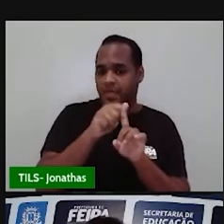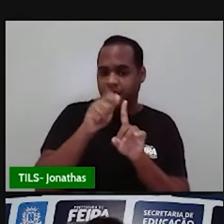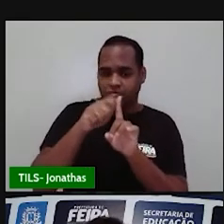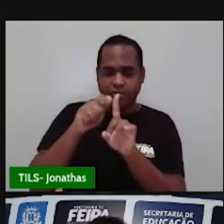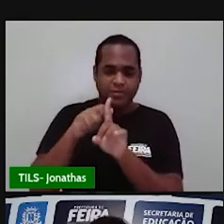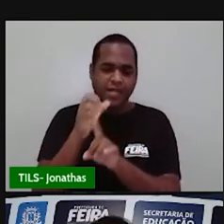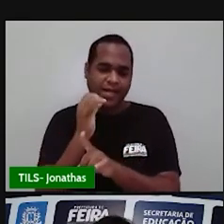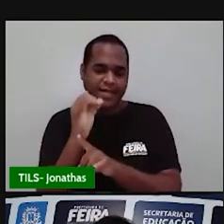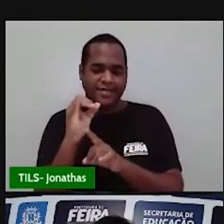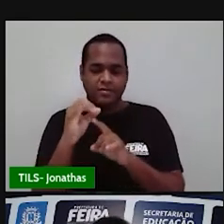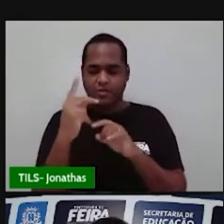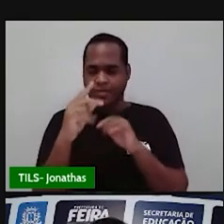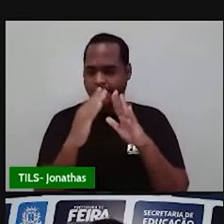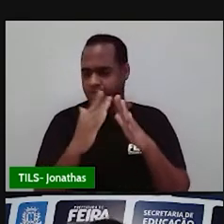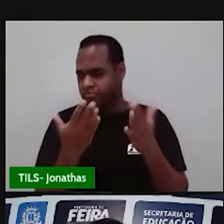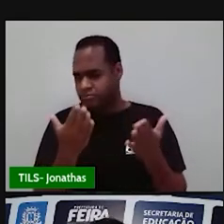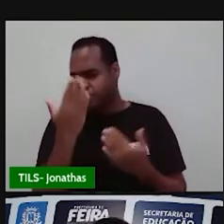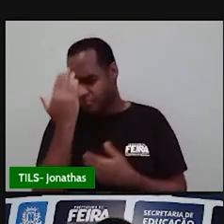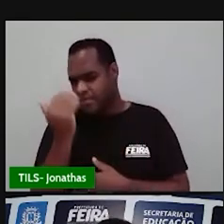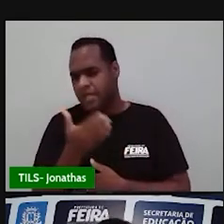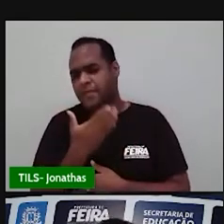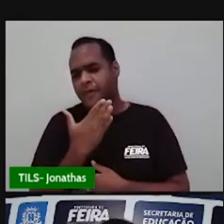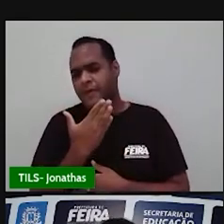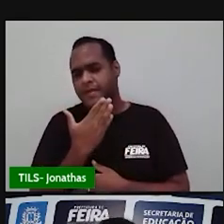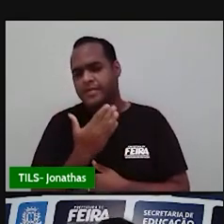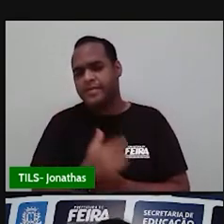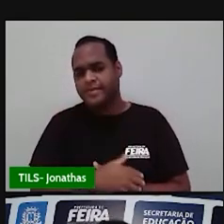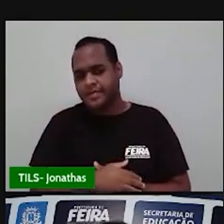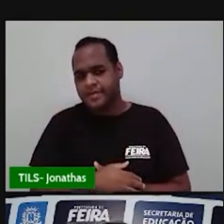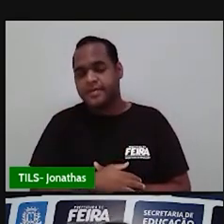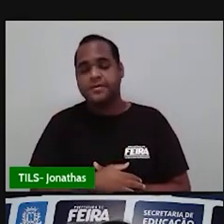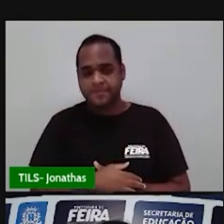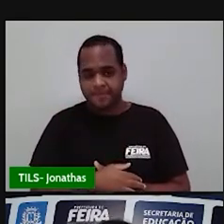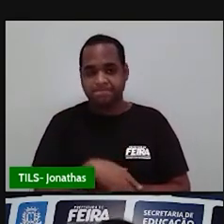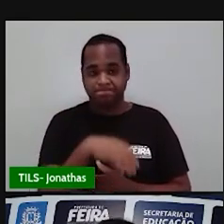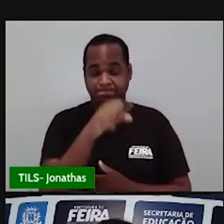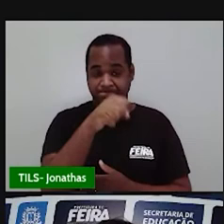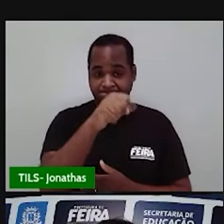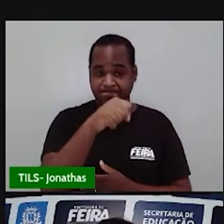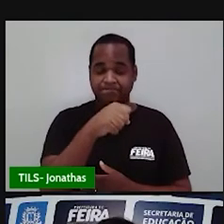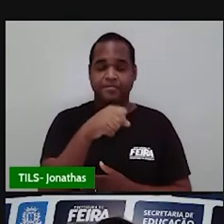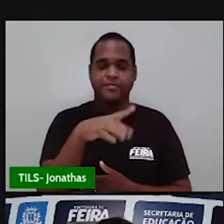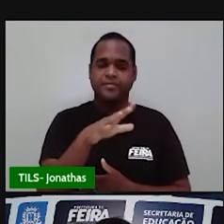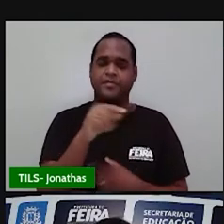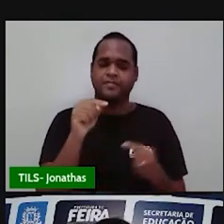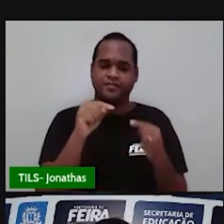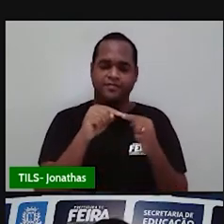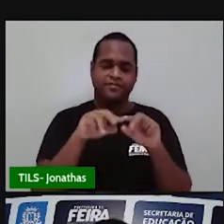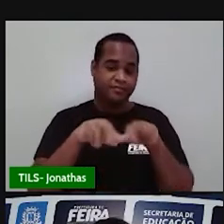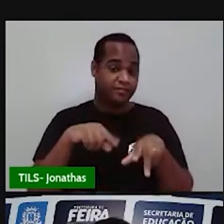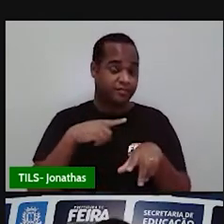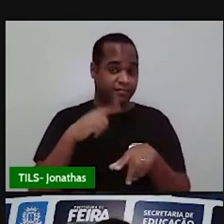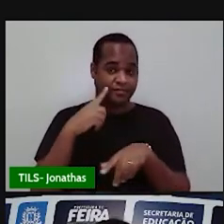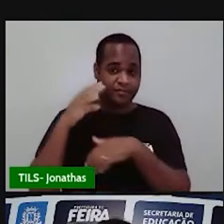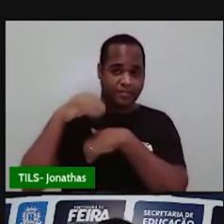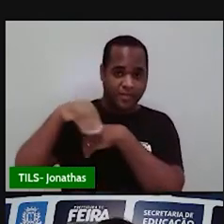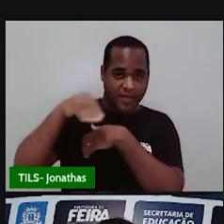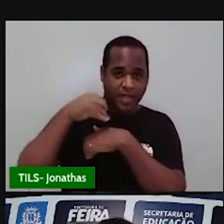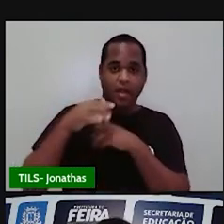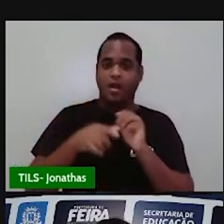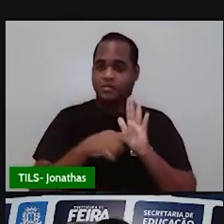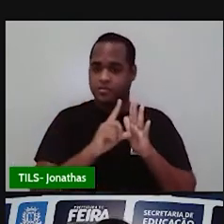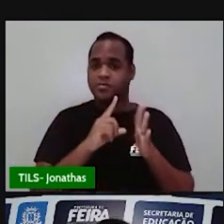energia elétrica na sua casa? Pois é, né? Isso daí já veio em aulas